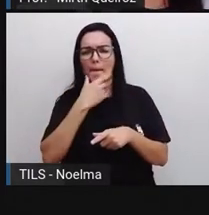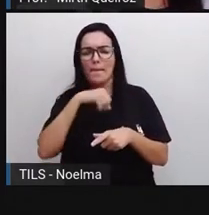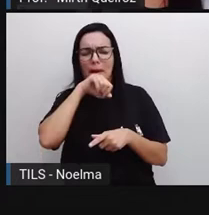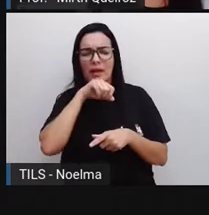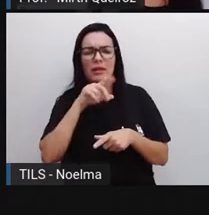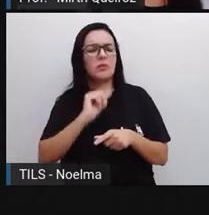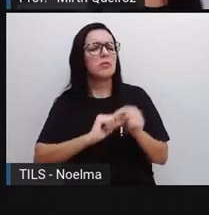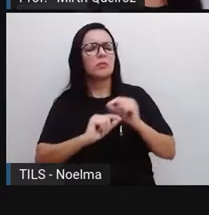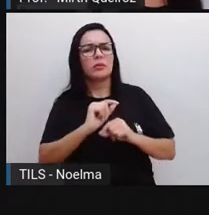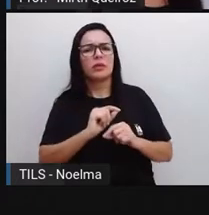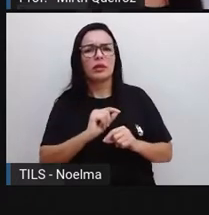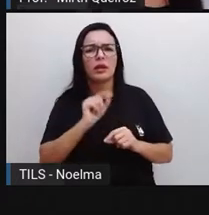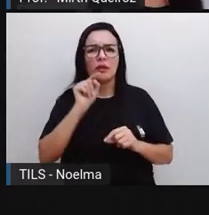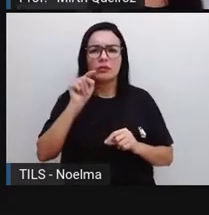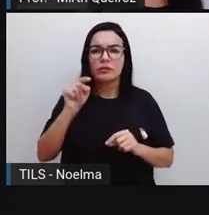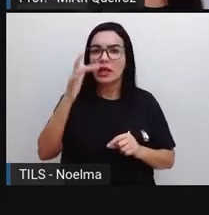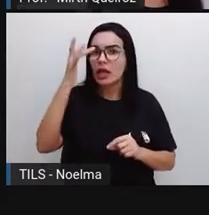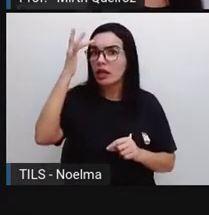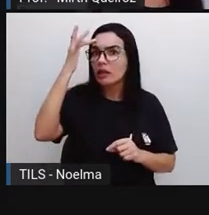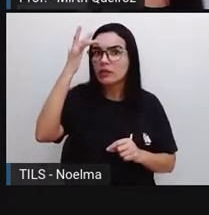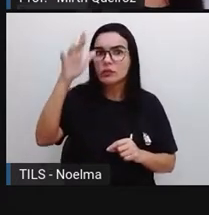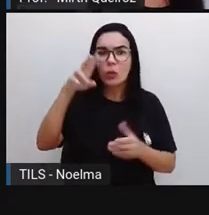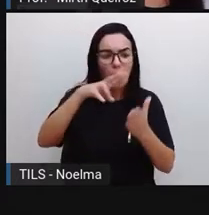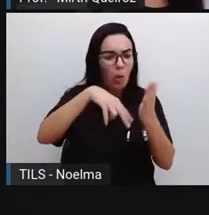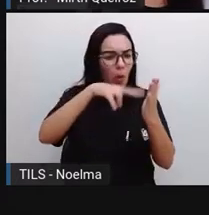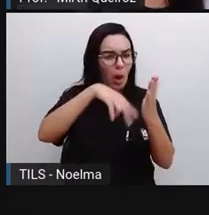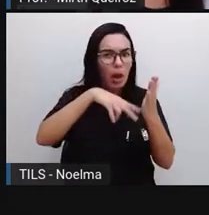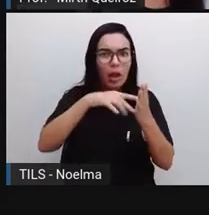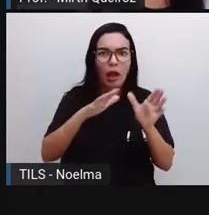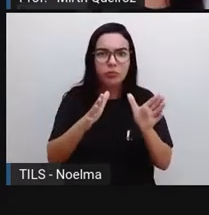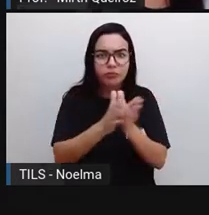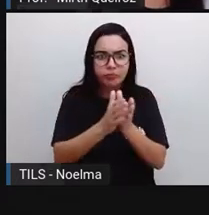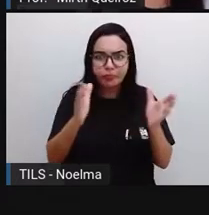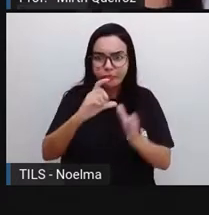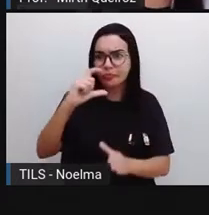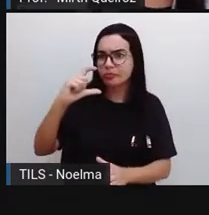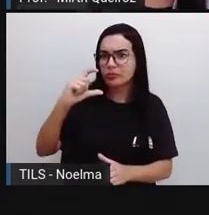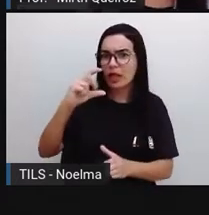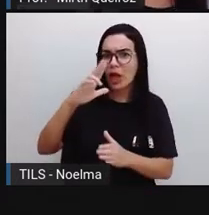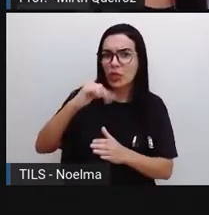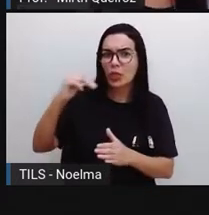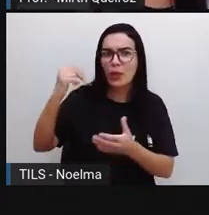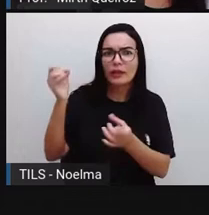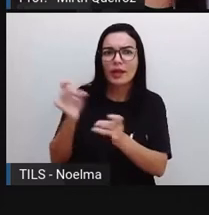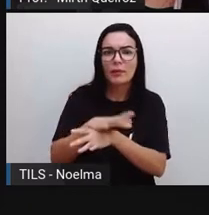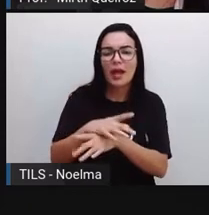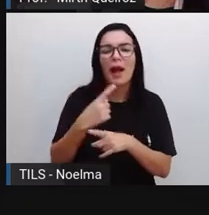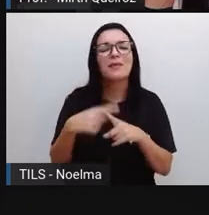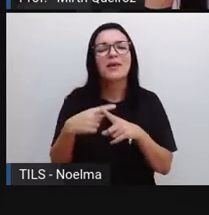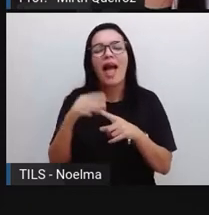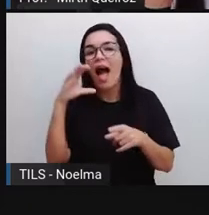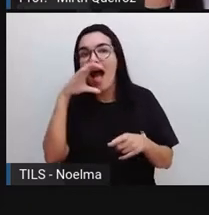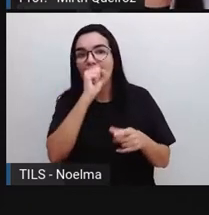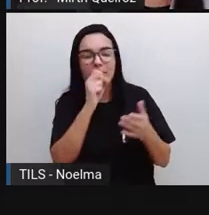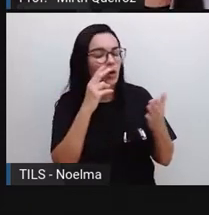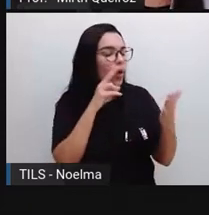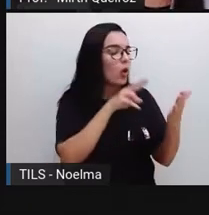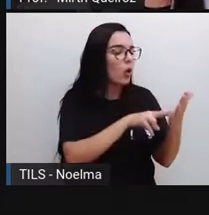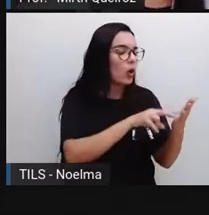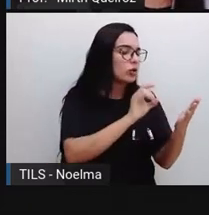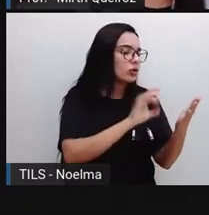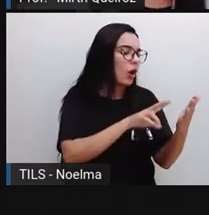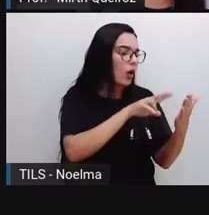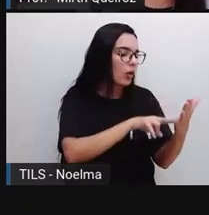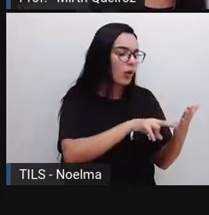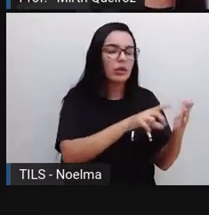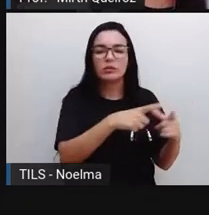o pai? Desse jeito você nunca vai terminar de ler um livro tão grosso. Por quê? Porque ele foi rapidamente lá, olhou e saiu. Mas